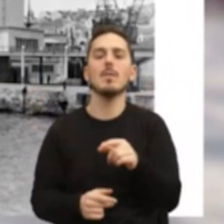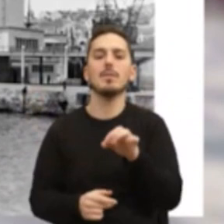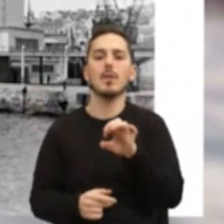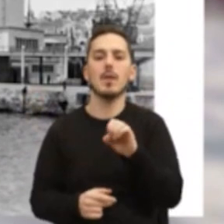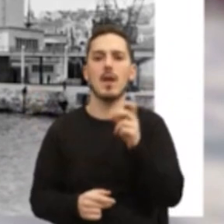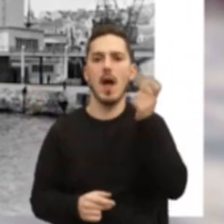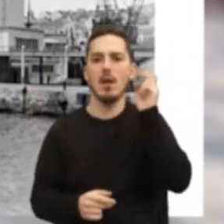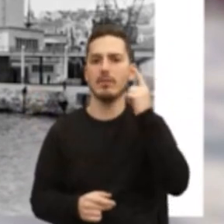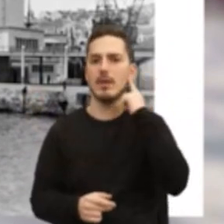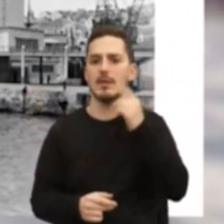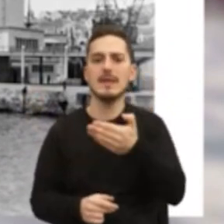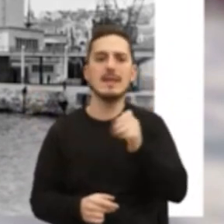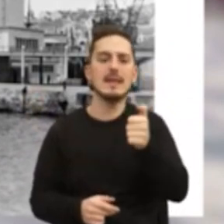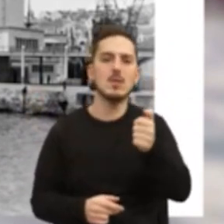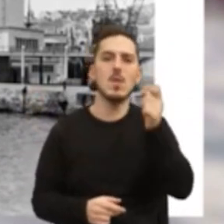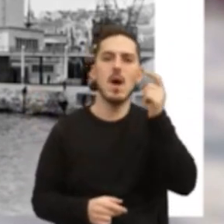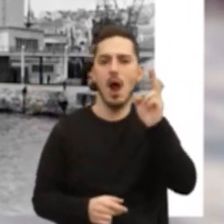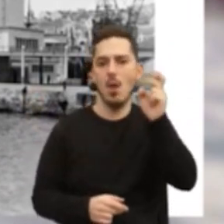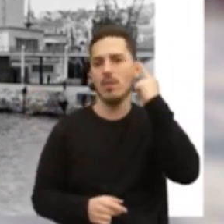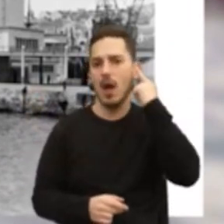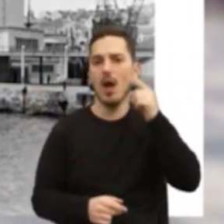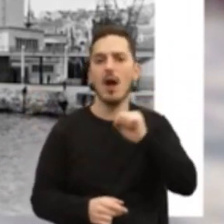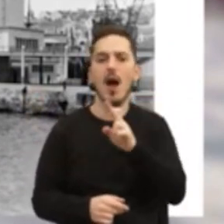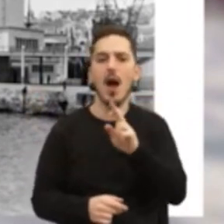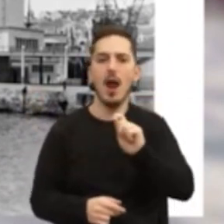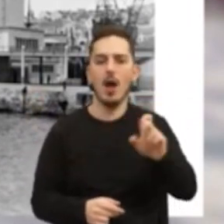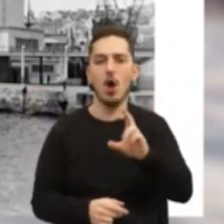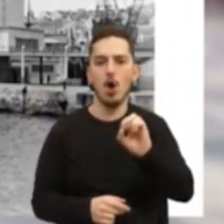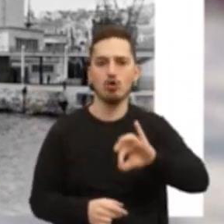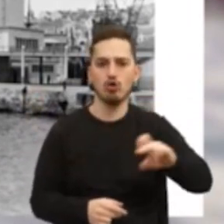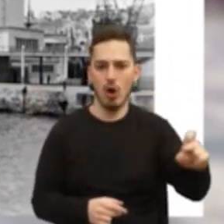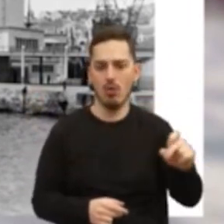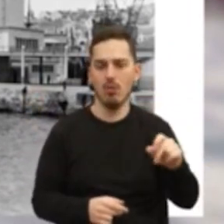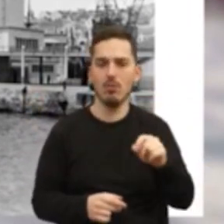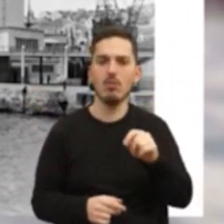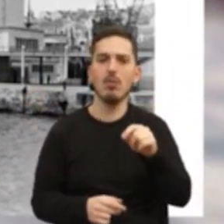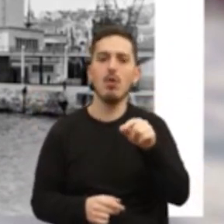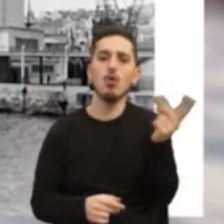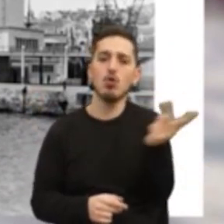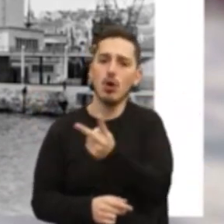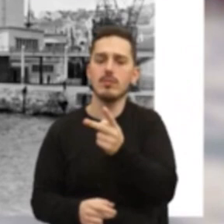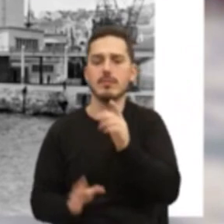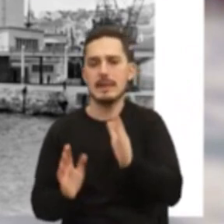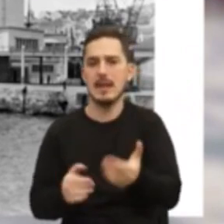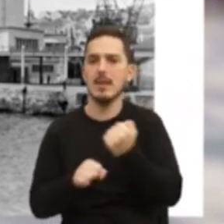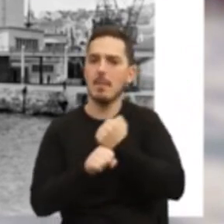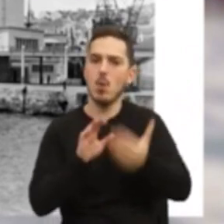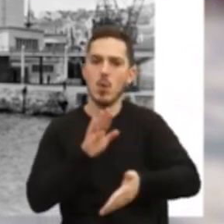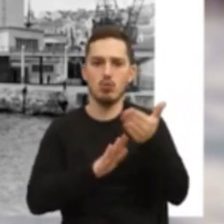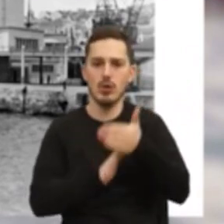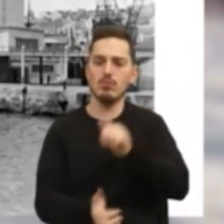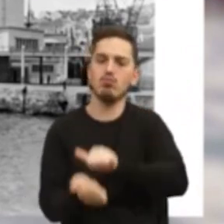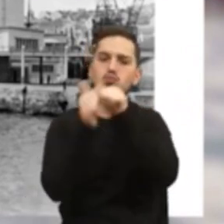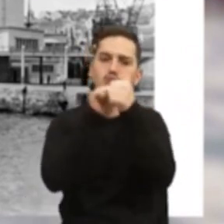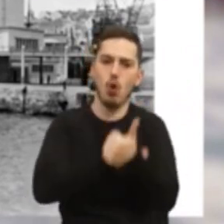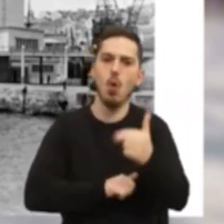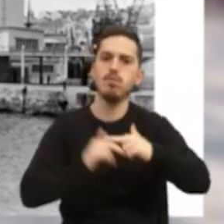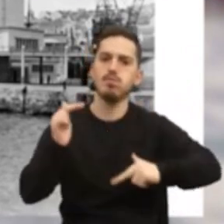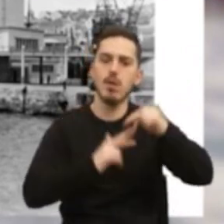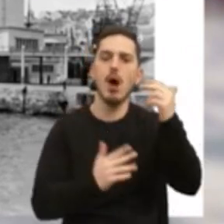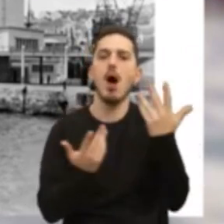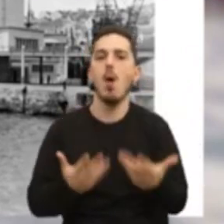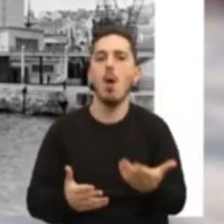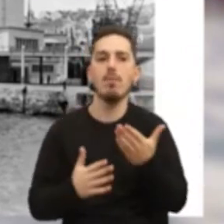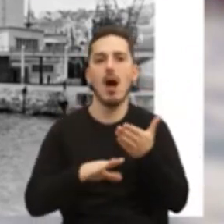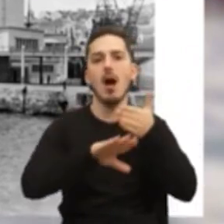Marítima da Alcântara e 75 anos da inauguração da Garra Marítima da Rocha Condóbides. Ambas necessitam de um trabalho urgente de reabilitação, estando